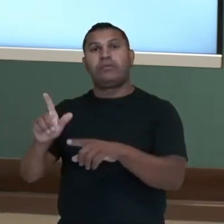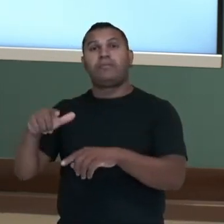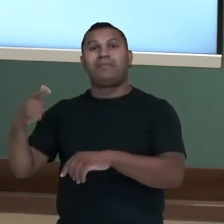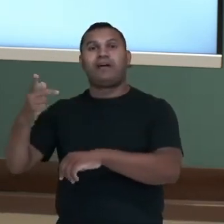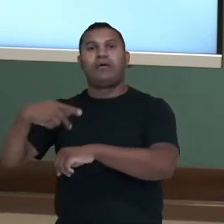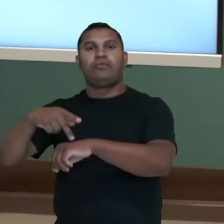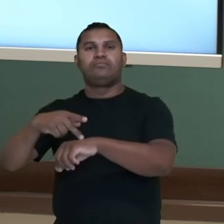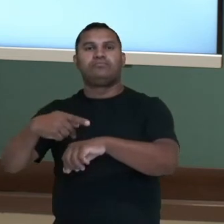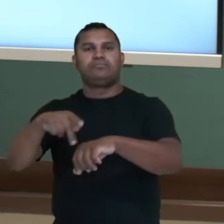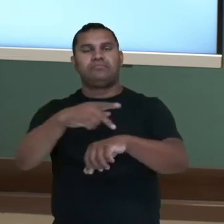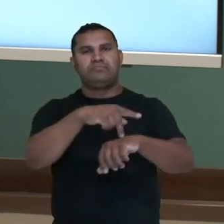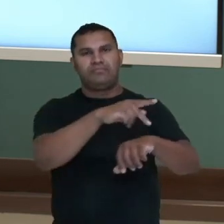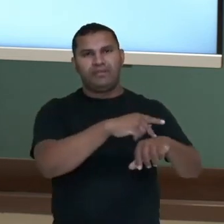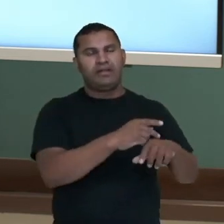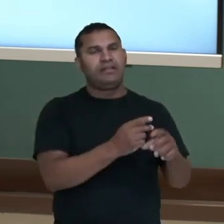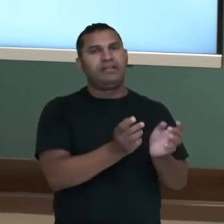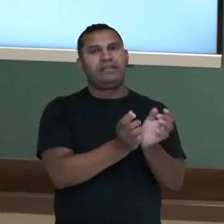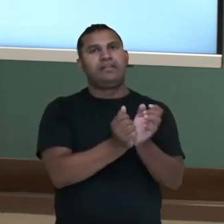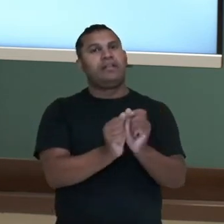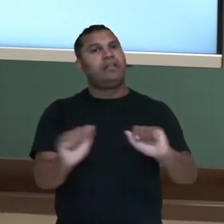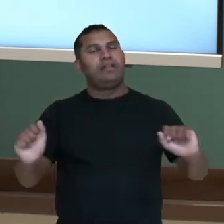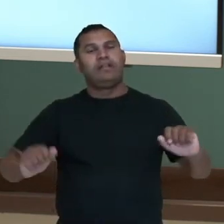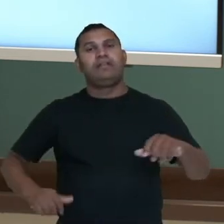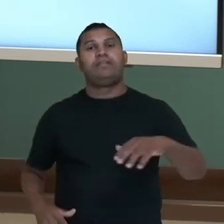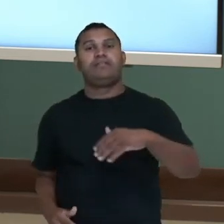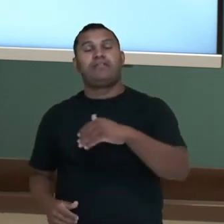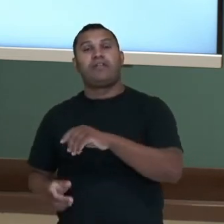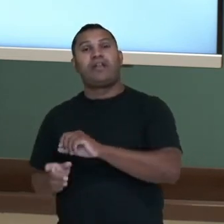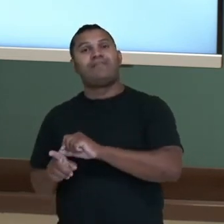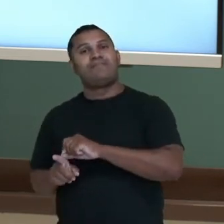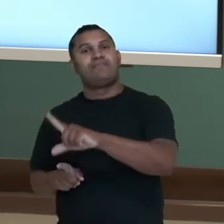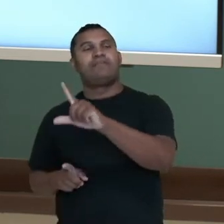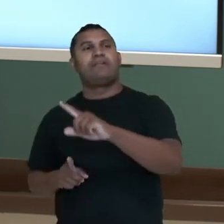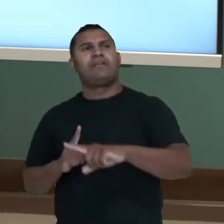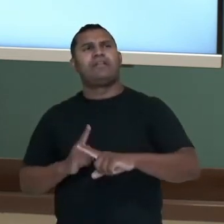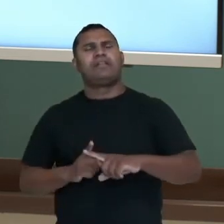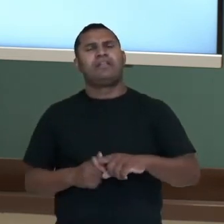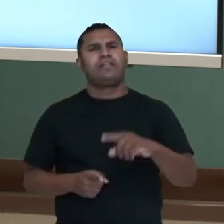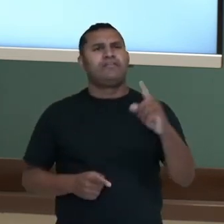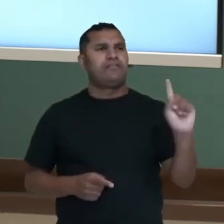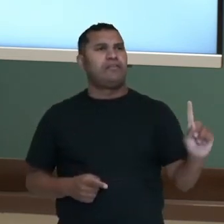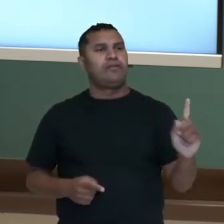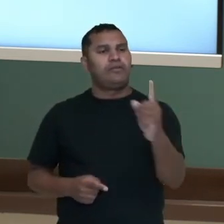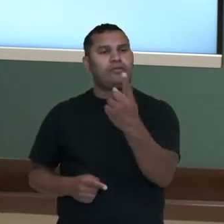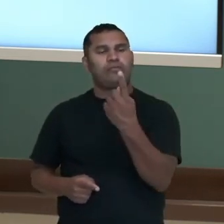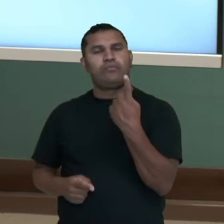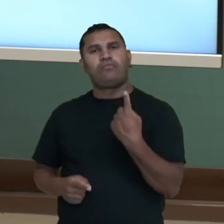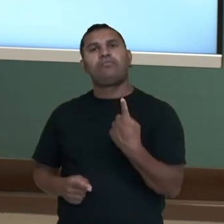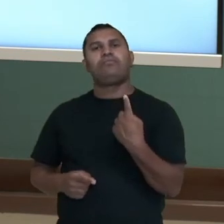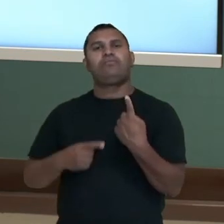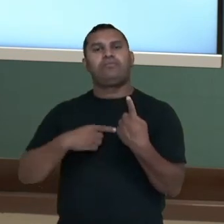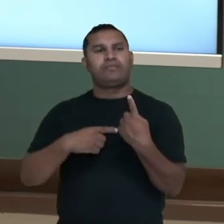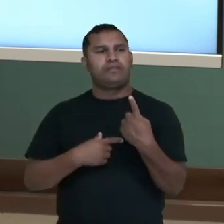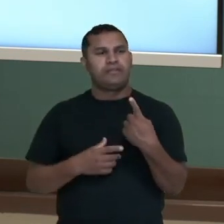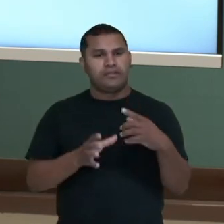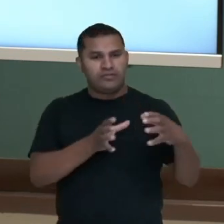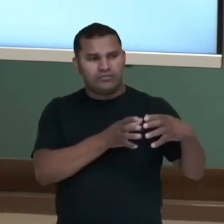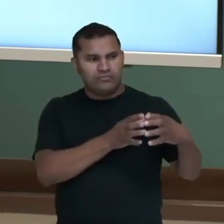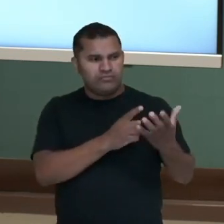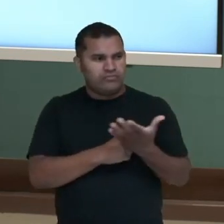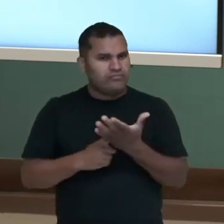Os outros líderes do movimento, esse movimento que vai ser delatado por um dos seus conjurados, não é? Ele vai